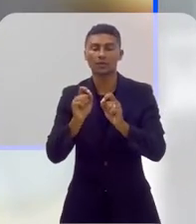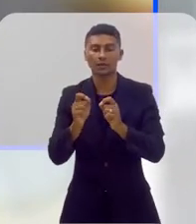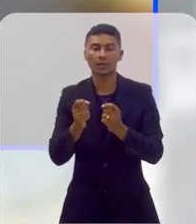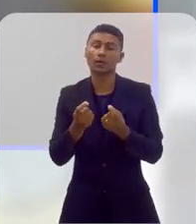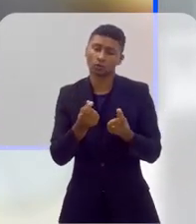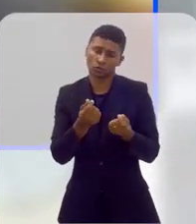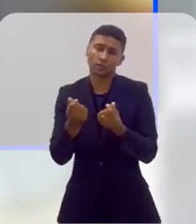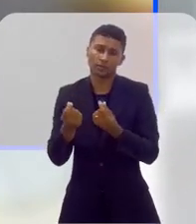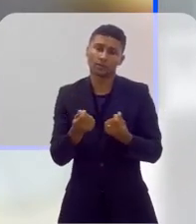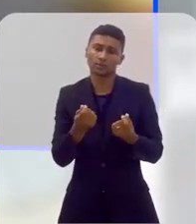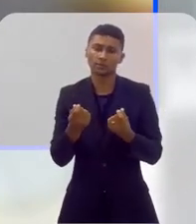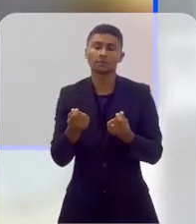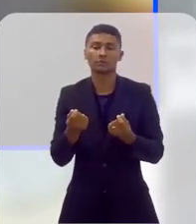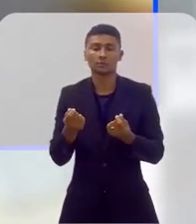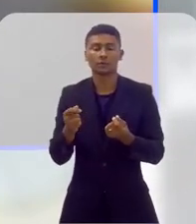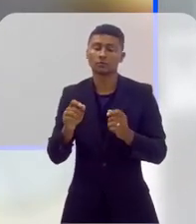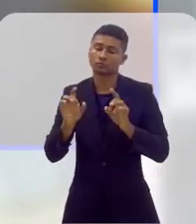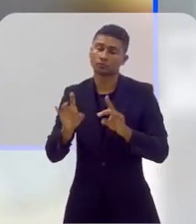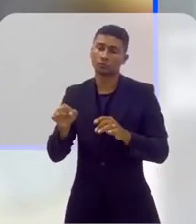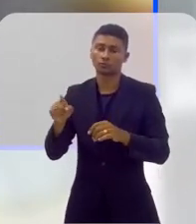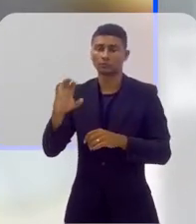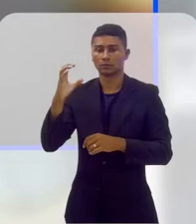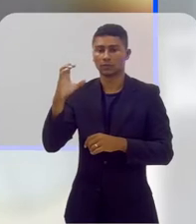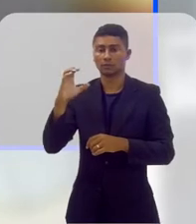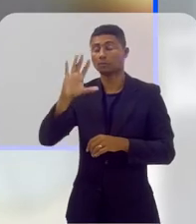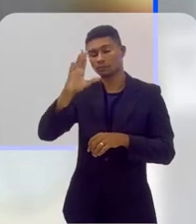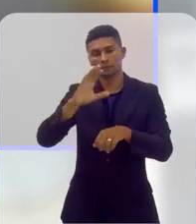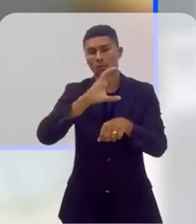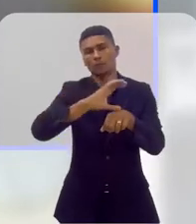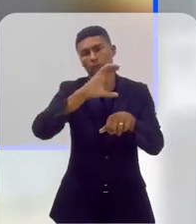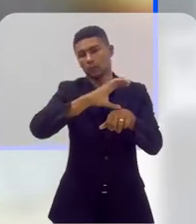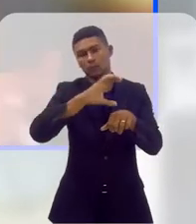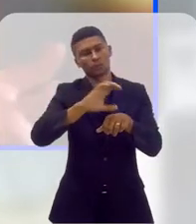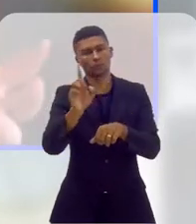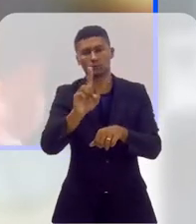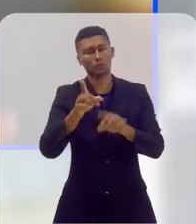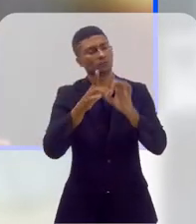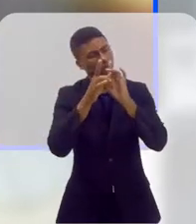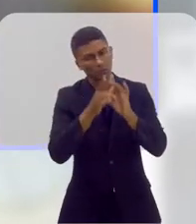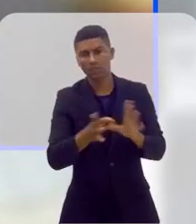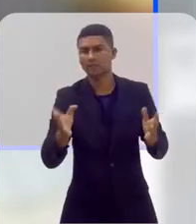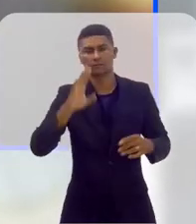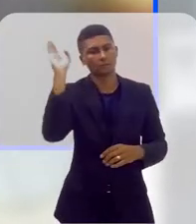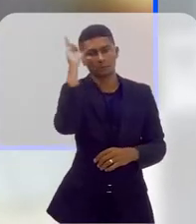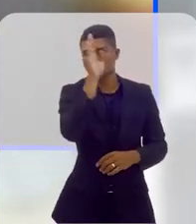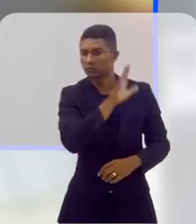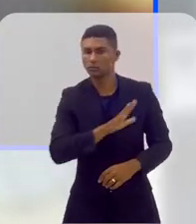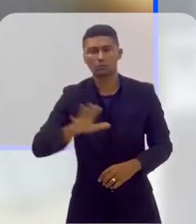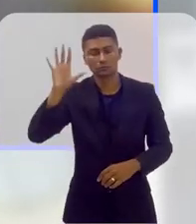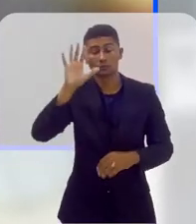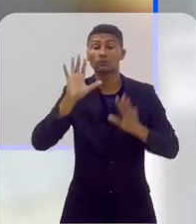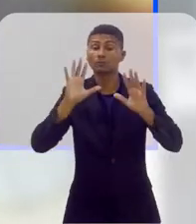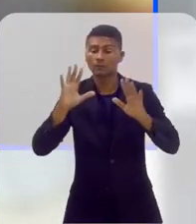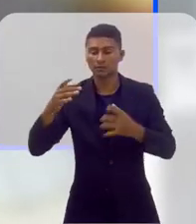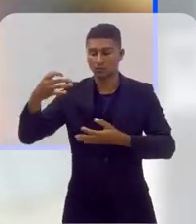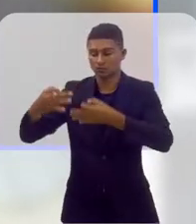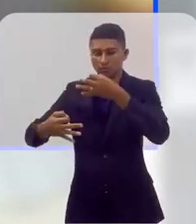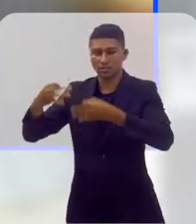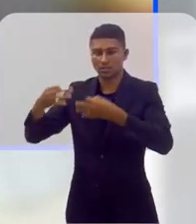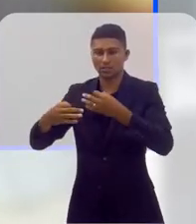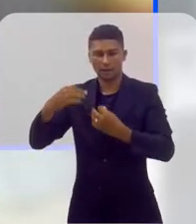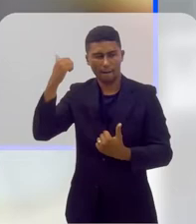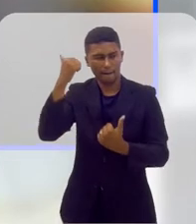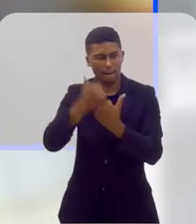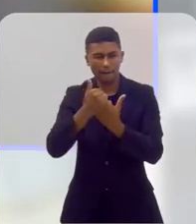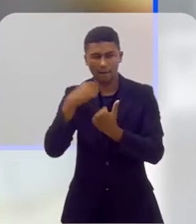nossa atuação jurídica à Niterói. Os cursos não, os cursos nós abrimos para todo o Brasil. Mas a atuação jurídica, pela